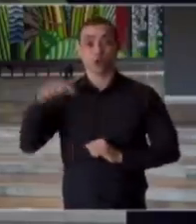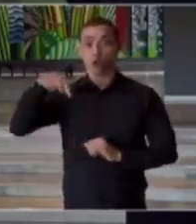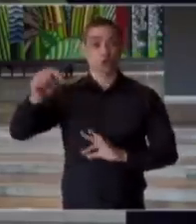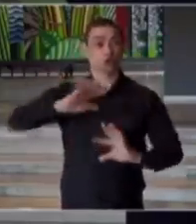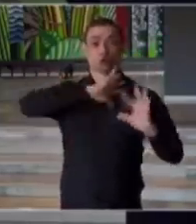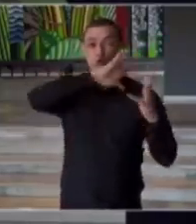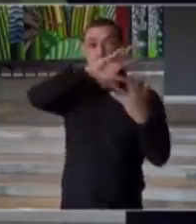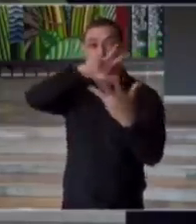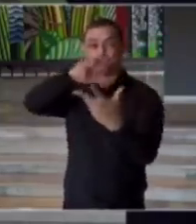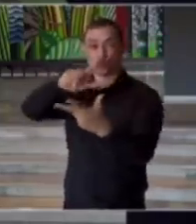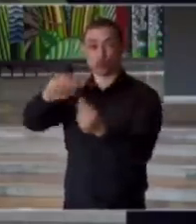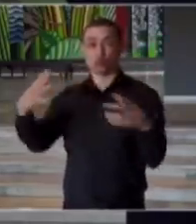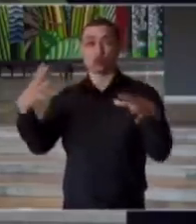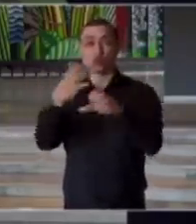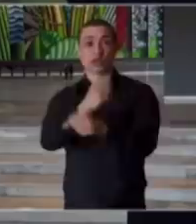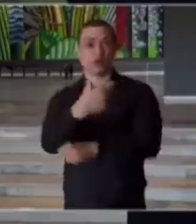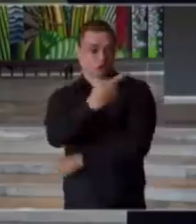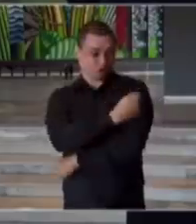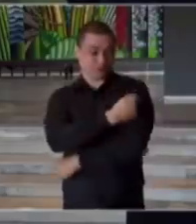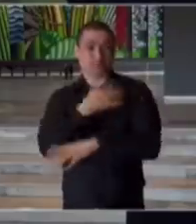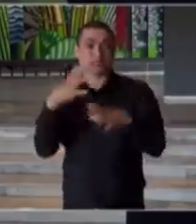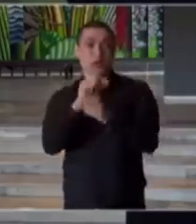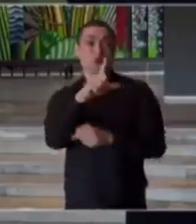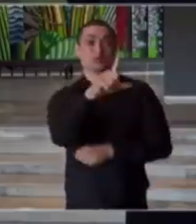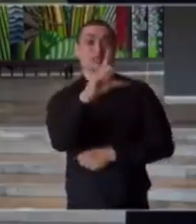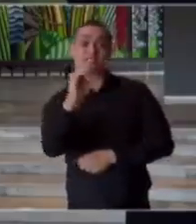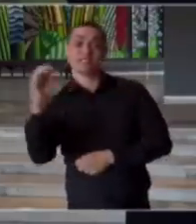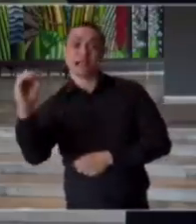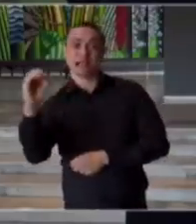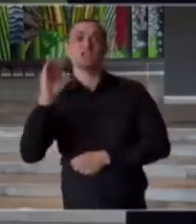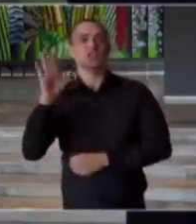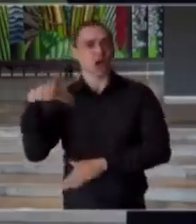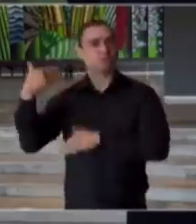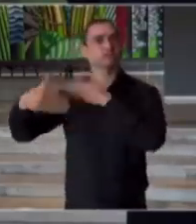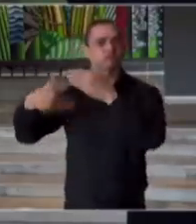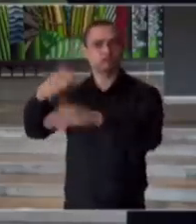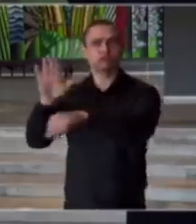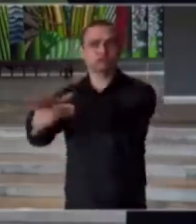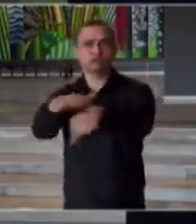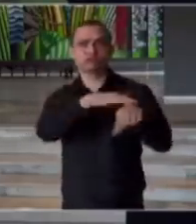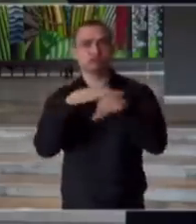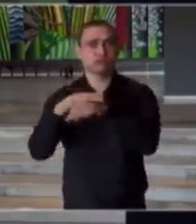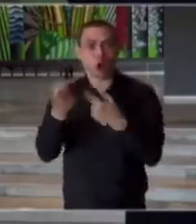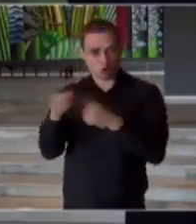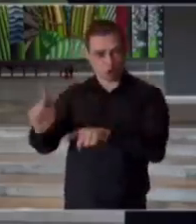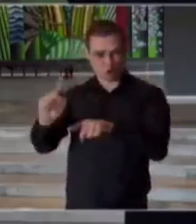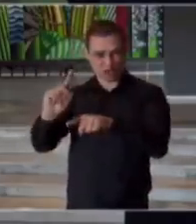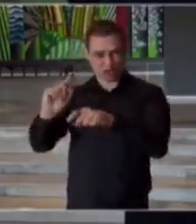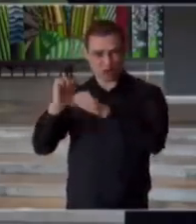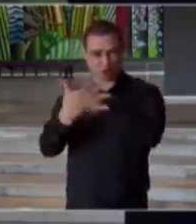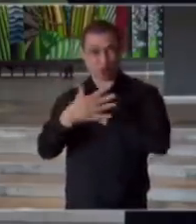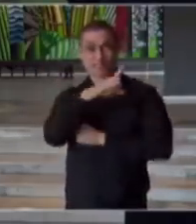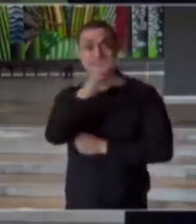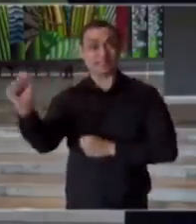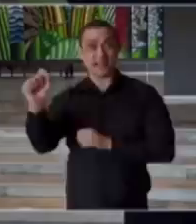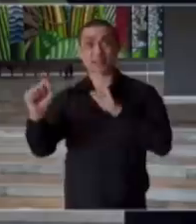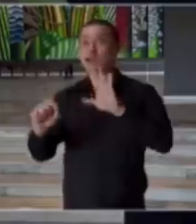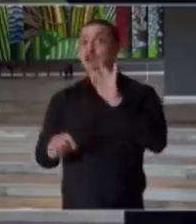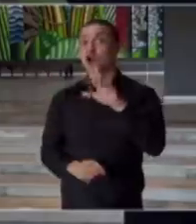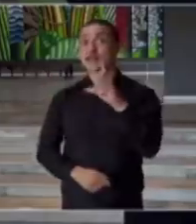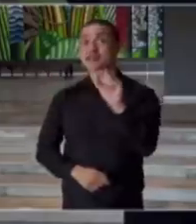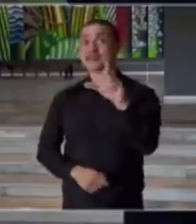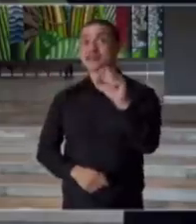hoje mais de 100 vacinas em desenvolvimento, vacinas contra o coronavírus, mas apenas 10